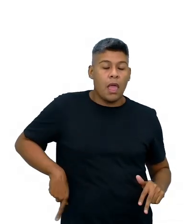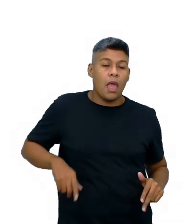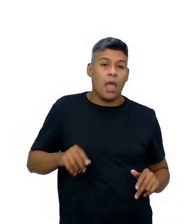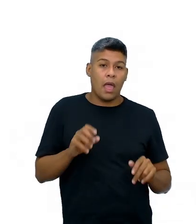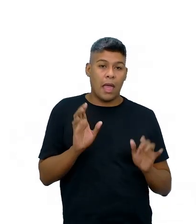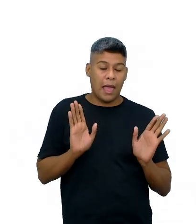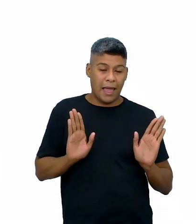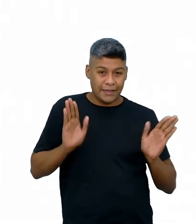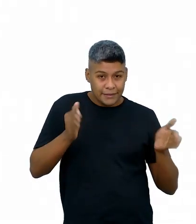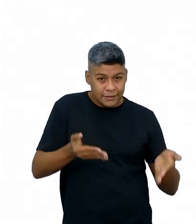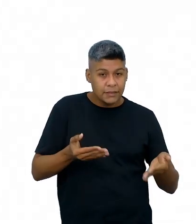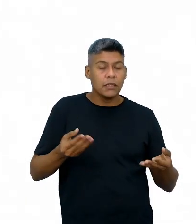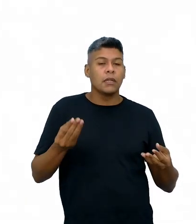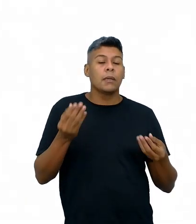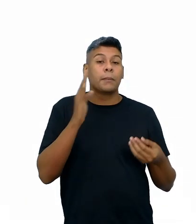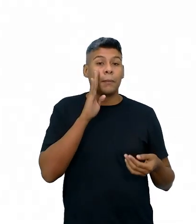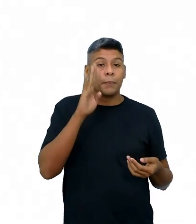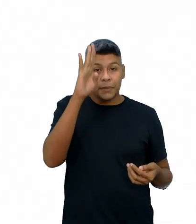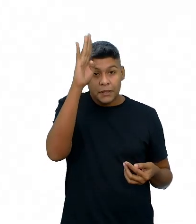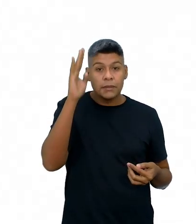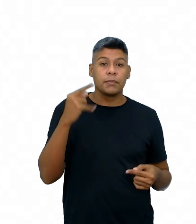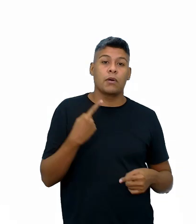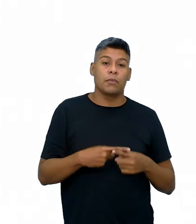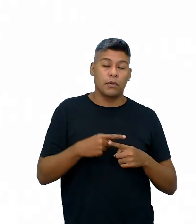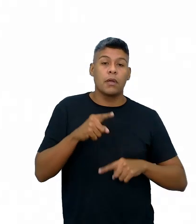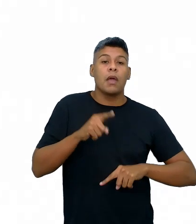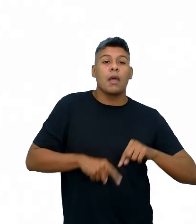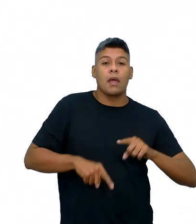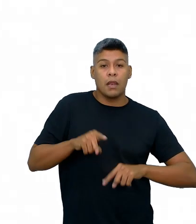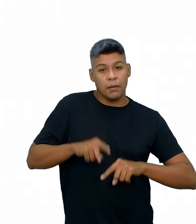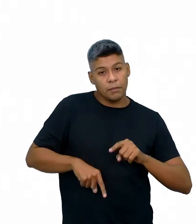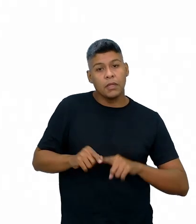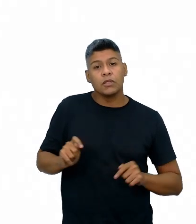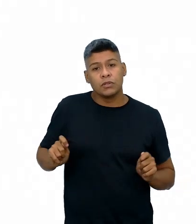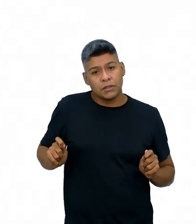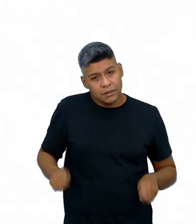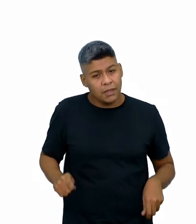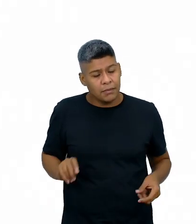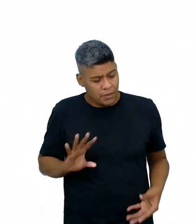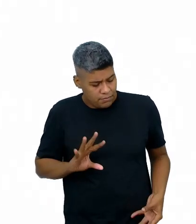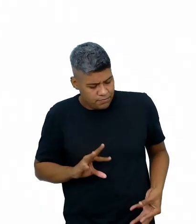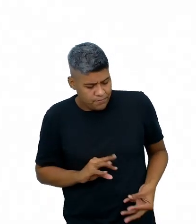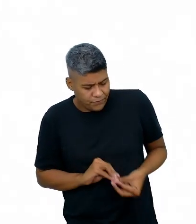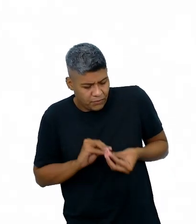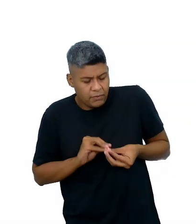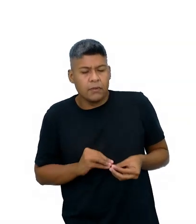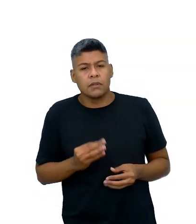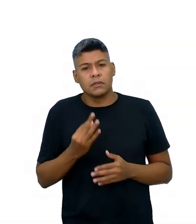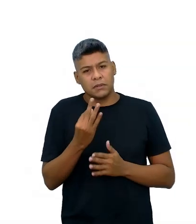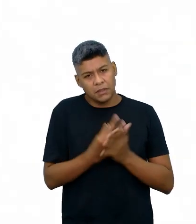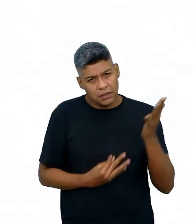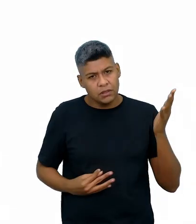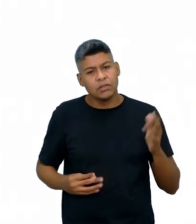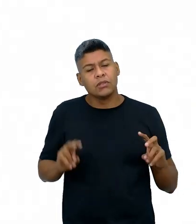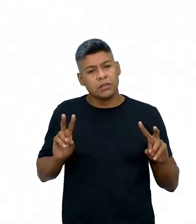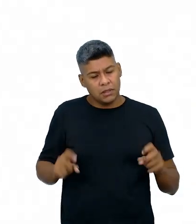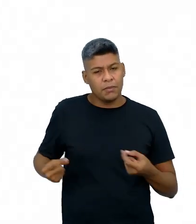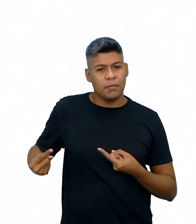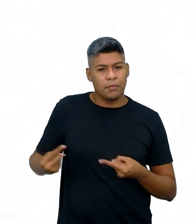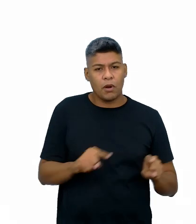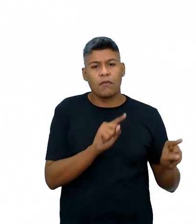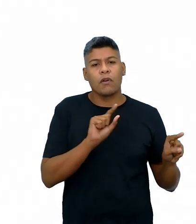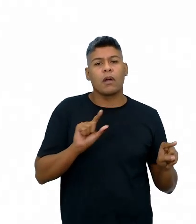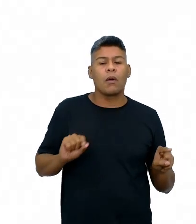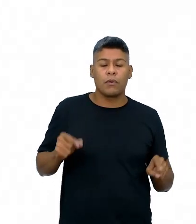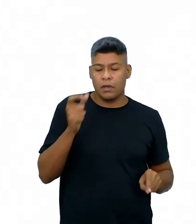diagramação e, principalmente, porque há elementos que permitem sintetizar o tema do texto, né? E provocar no